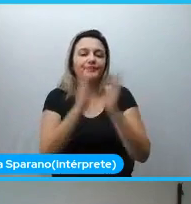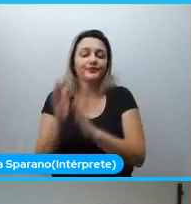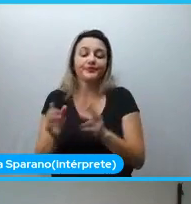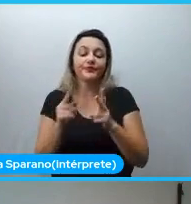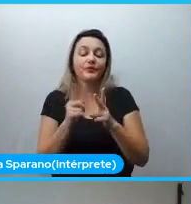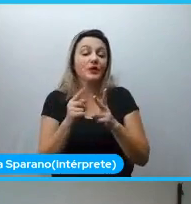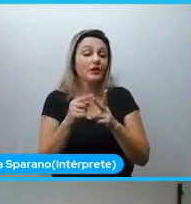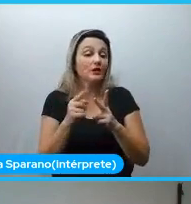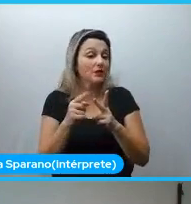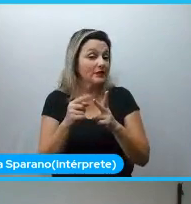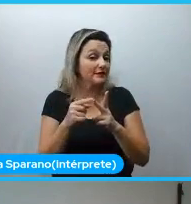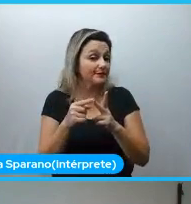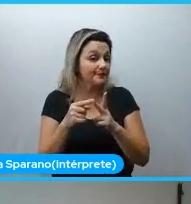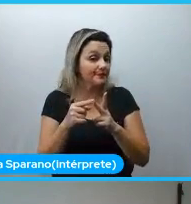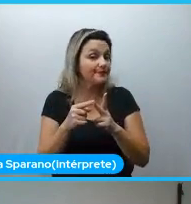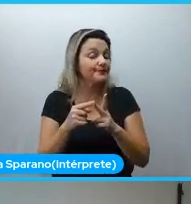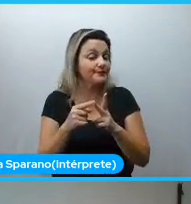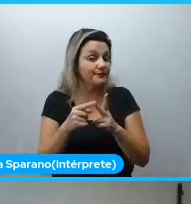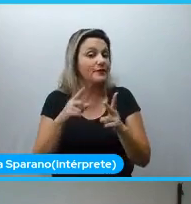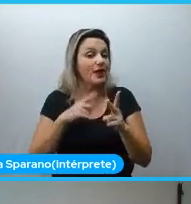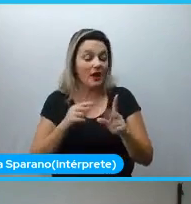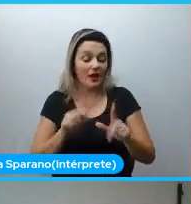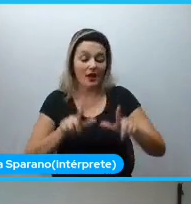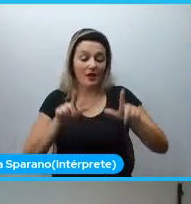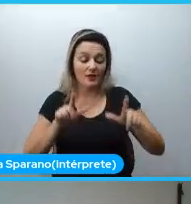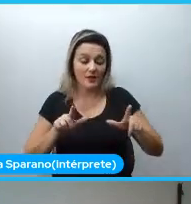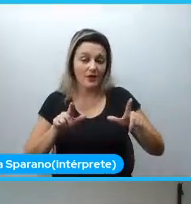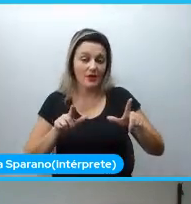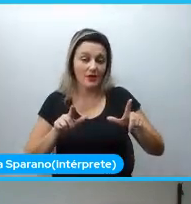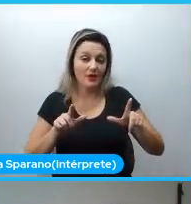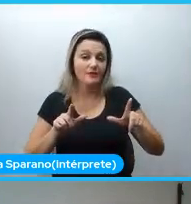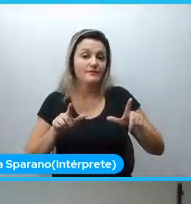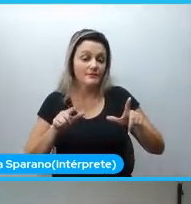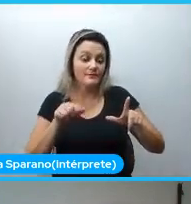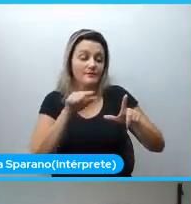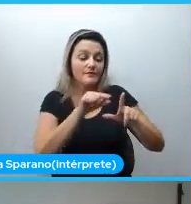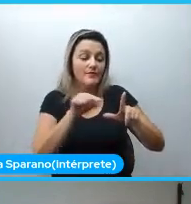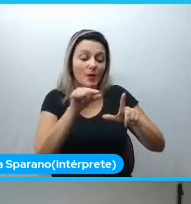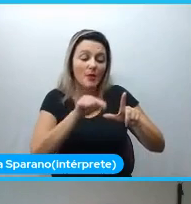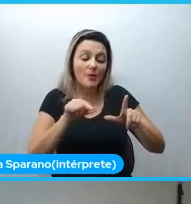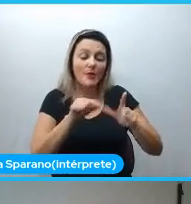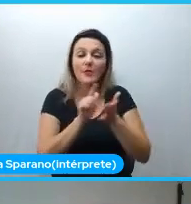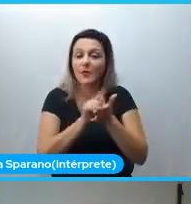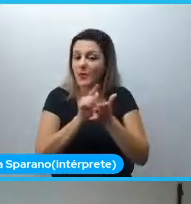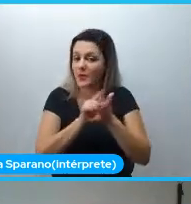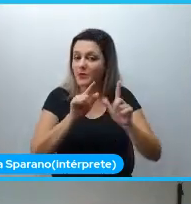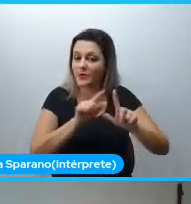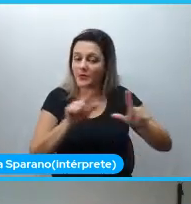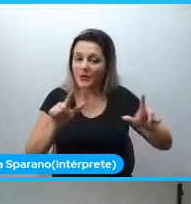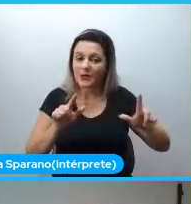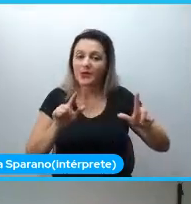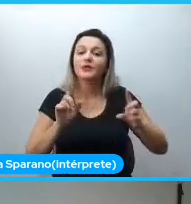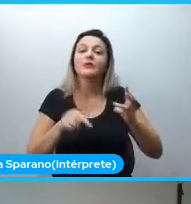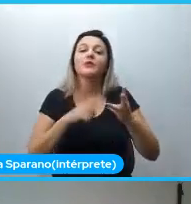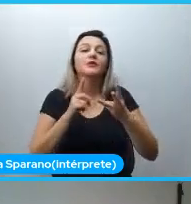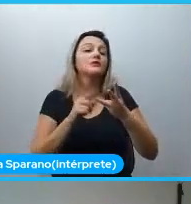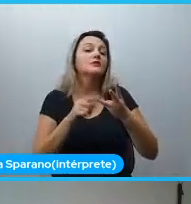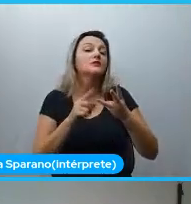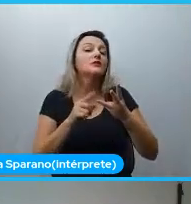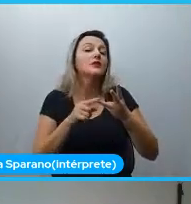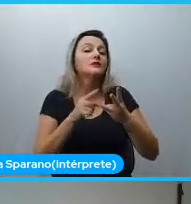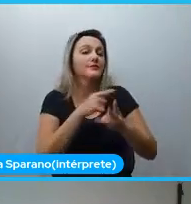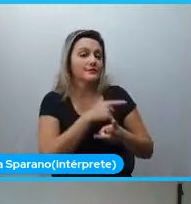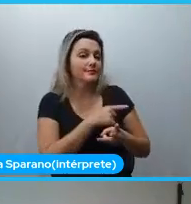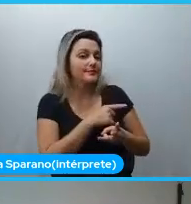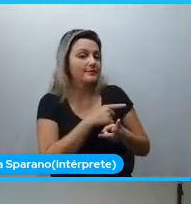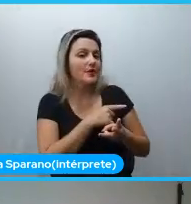questionário um e o folder. E depois a gente ia para a coleta de prontuário. É muito comum a